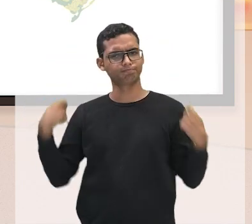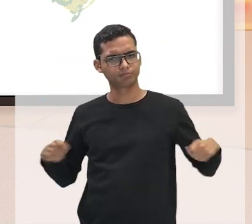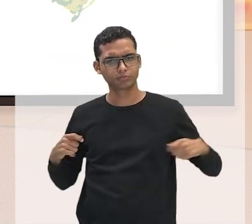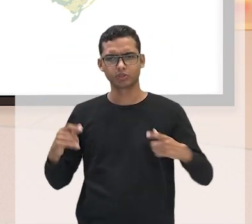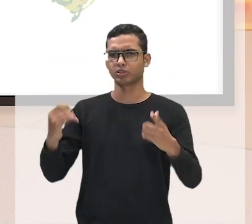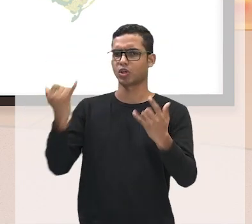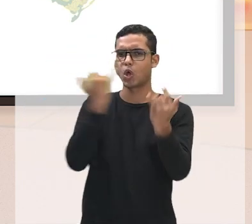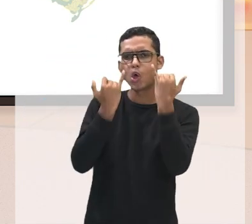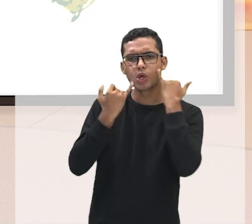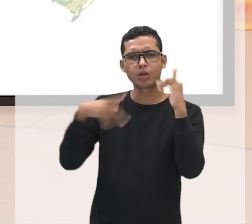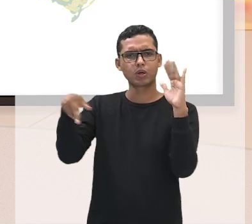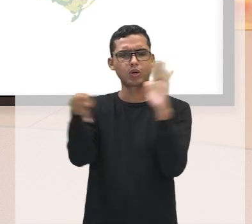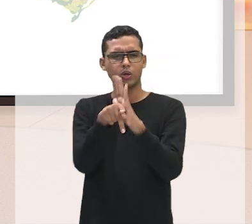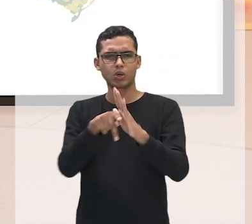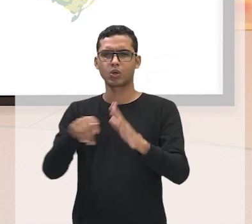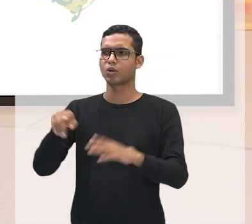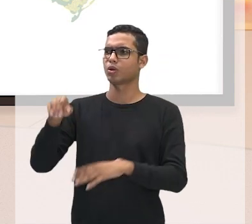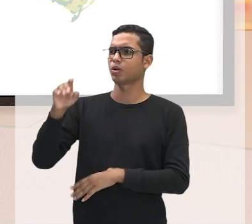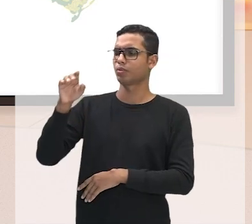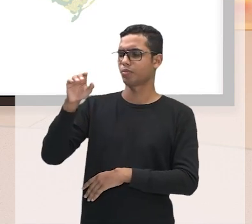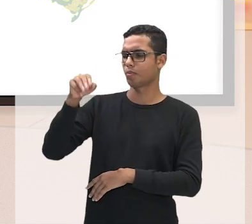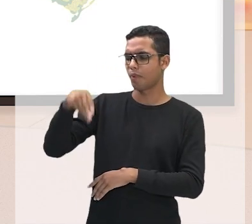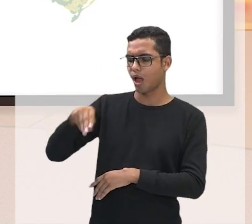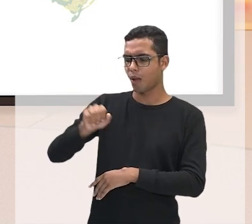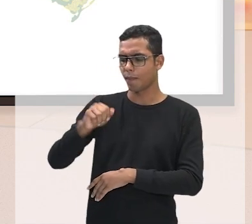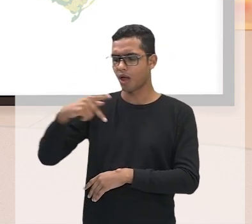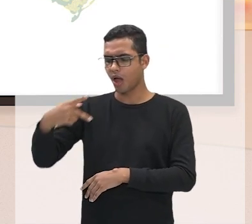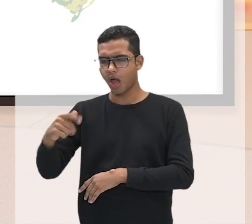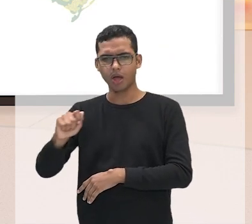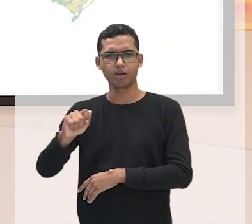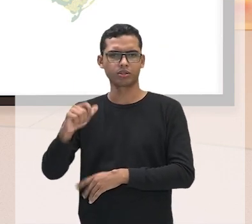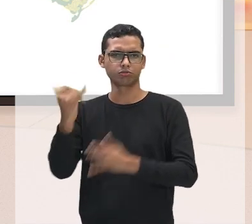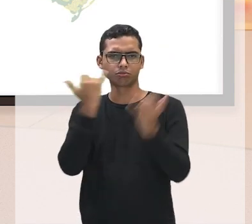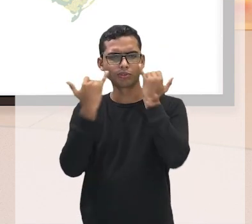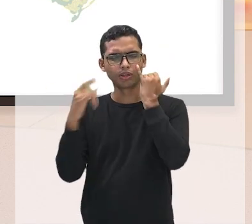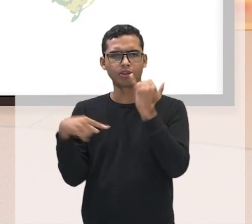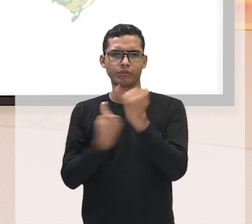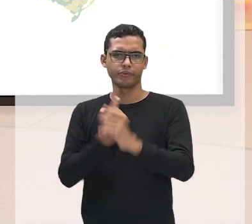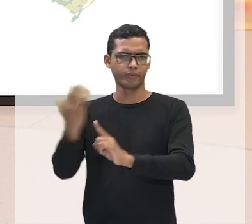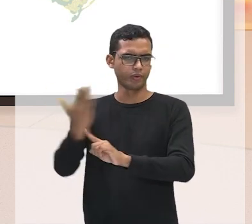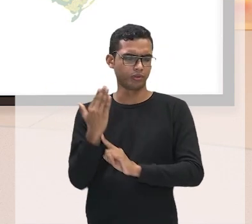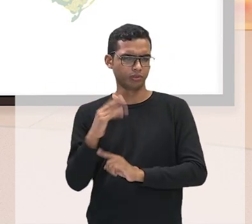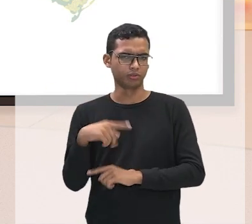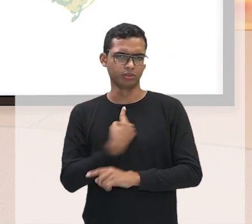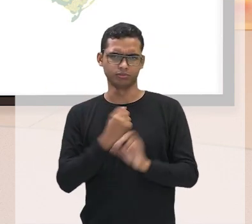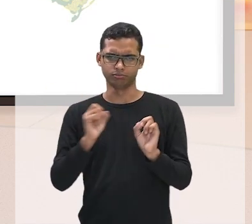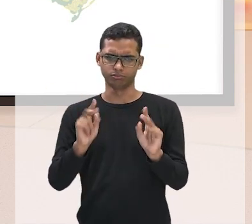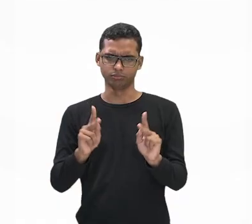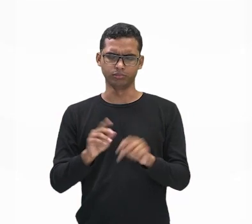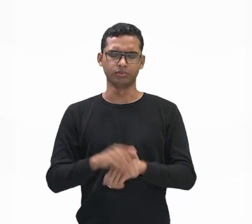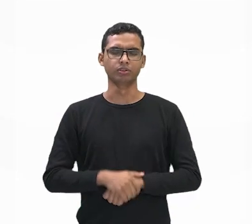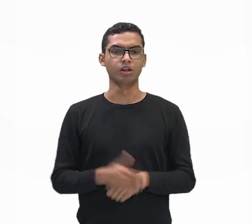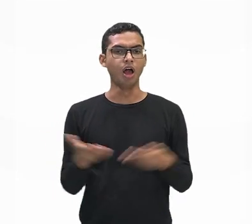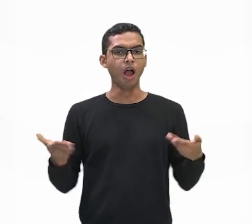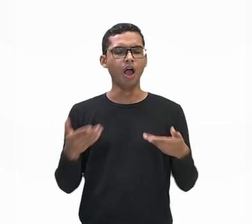dessas cores que trazem essas informações para a gente. Continuando, pessoal, a diferença na próxima tela, a gente vai ver a